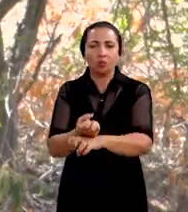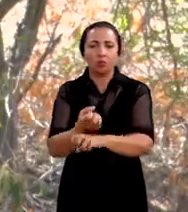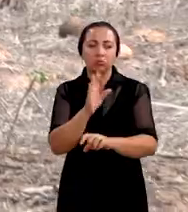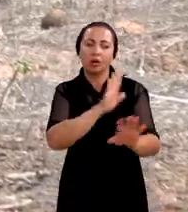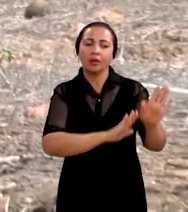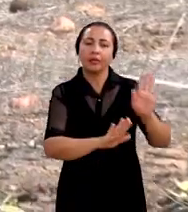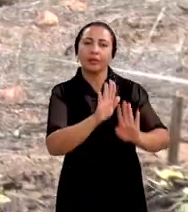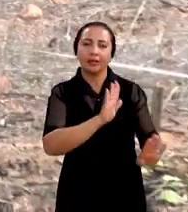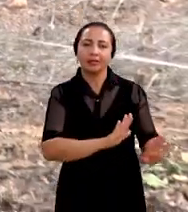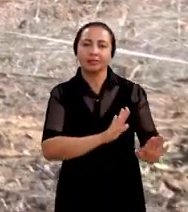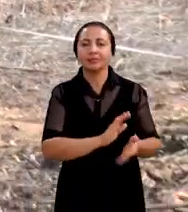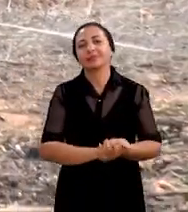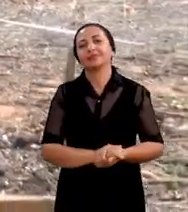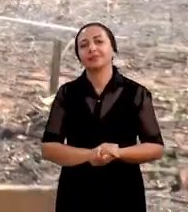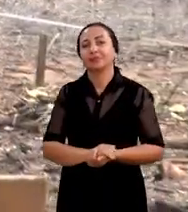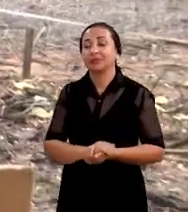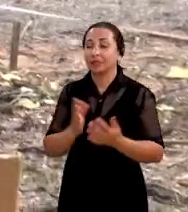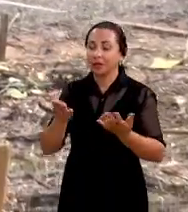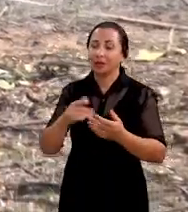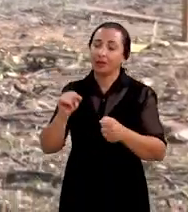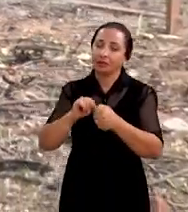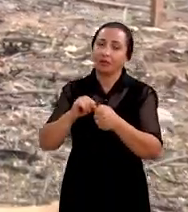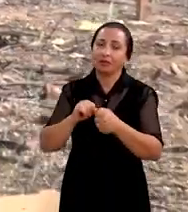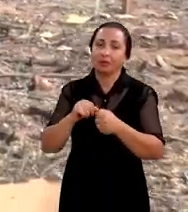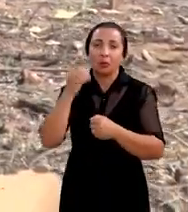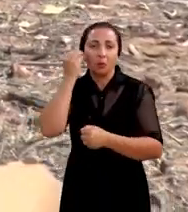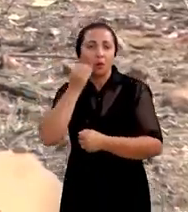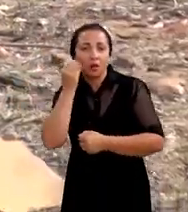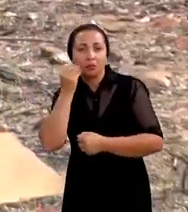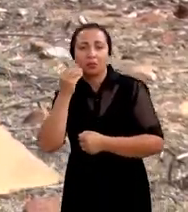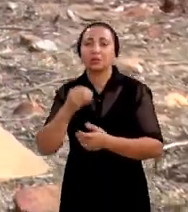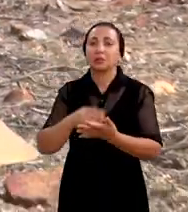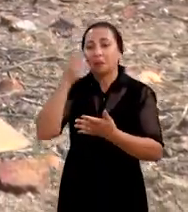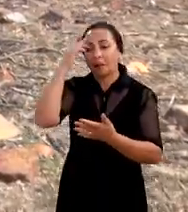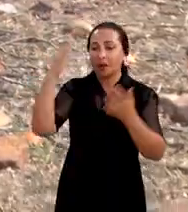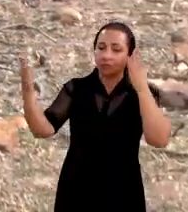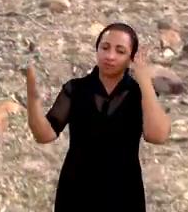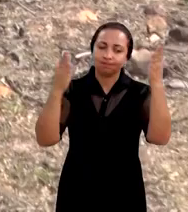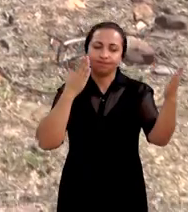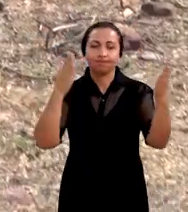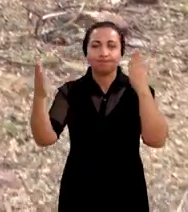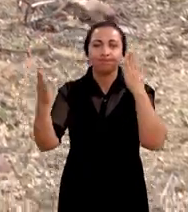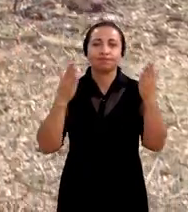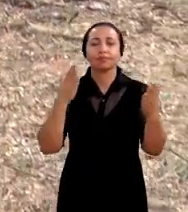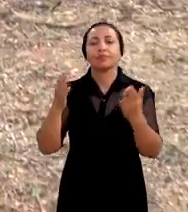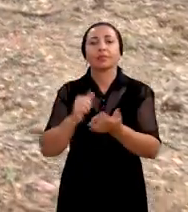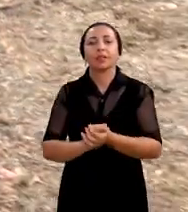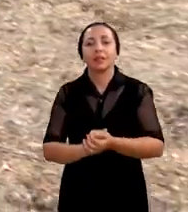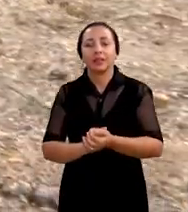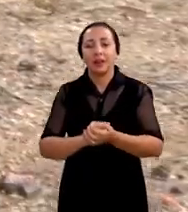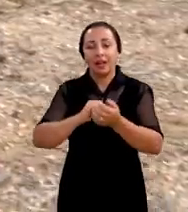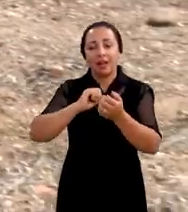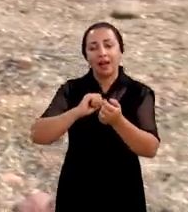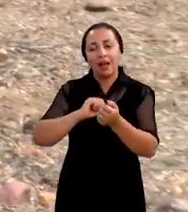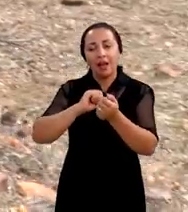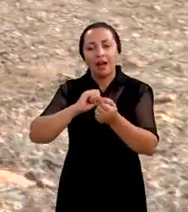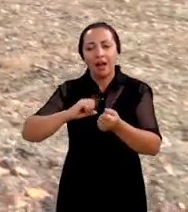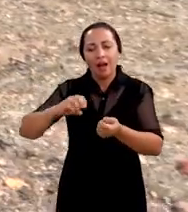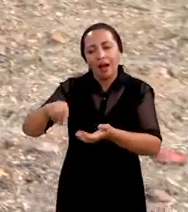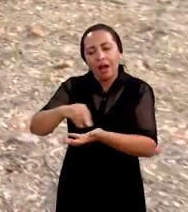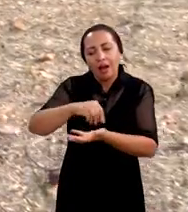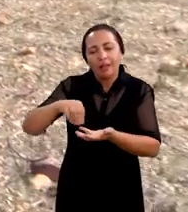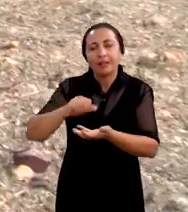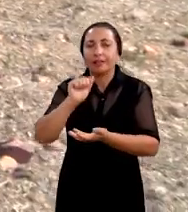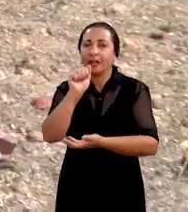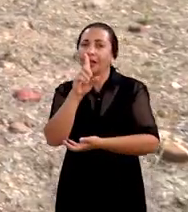preservada. Agora, gente está montando um experimento, justamente para comparar a adubação,